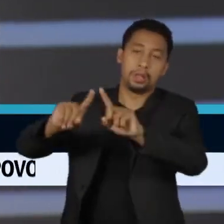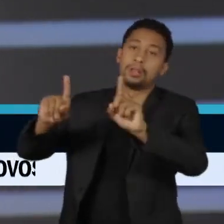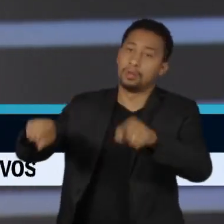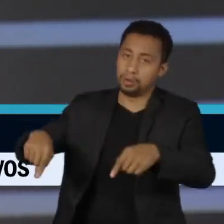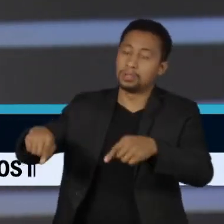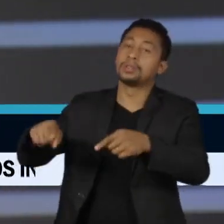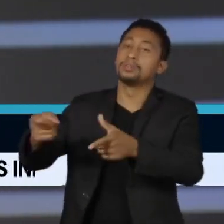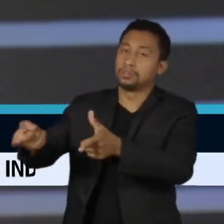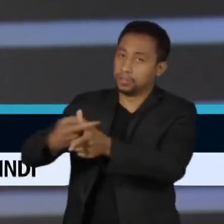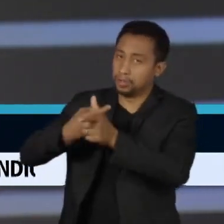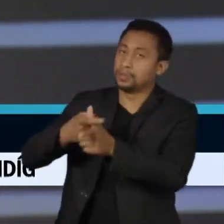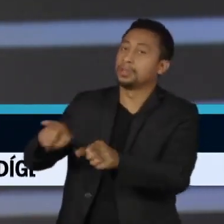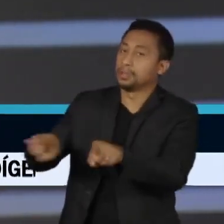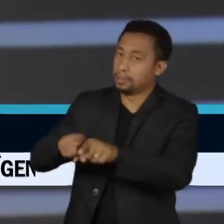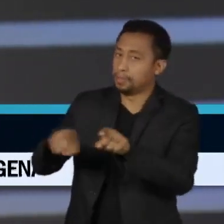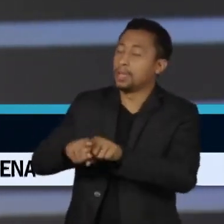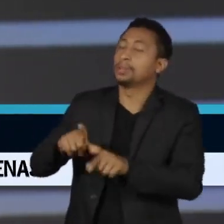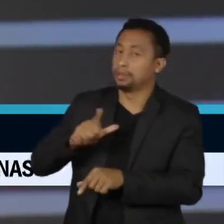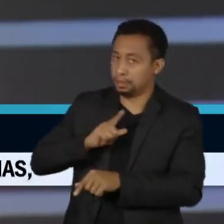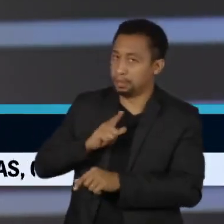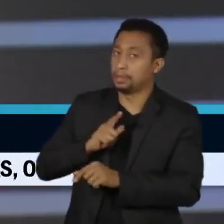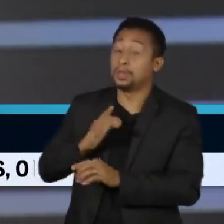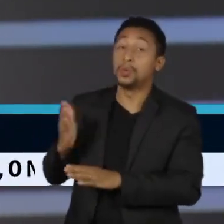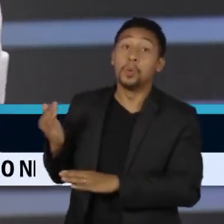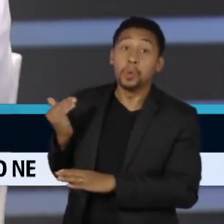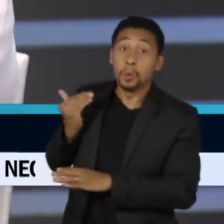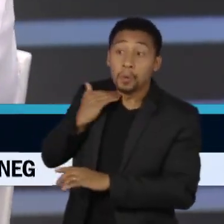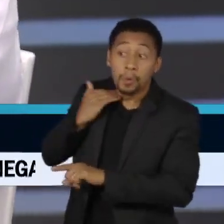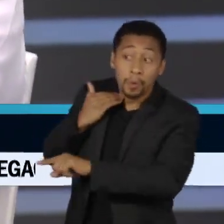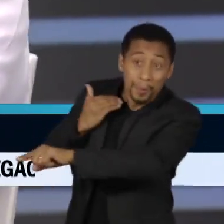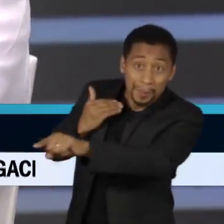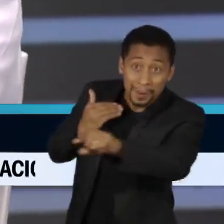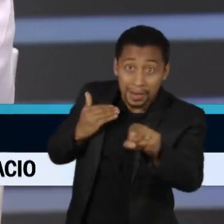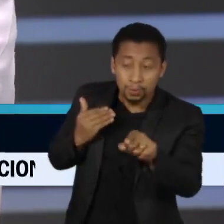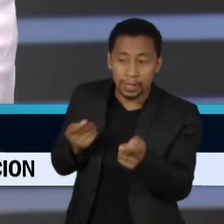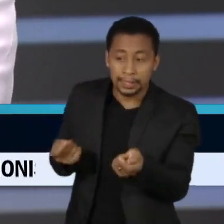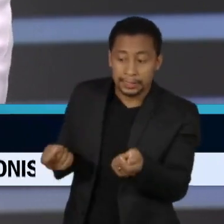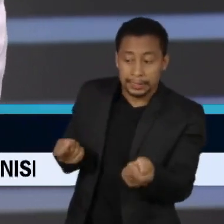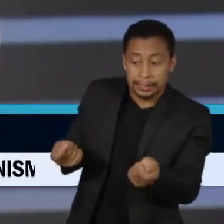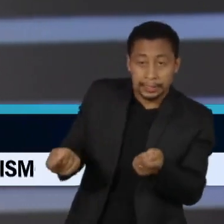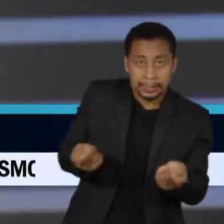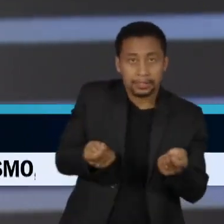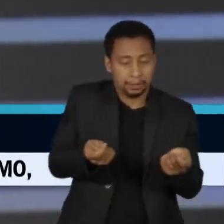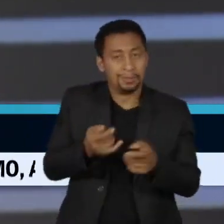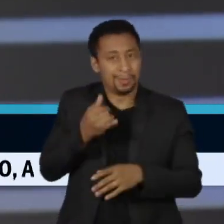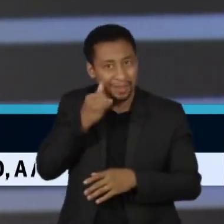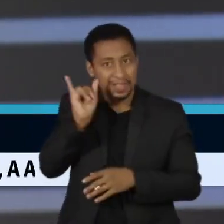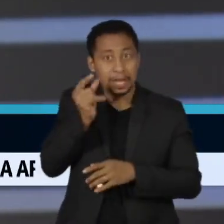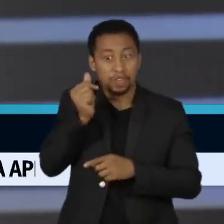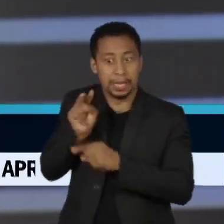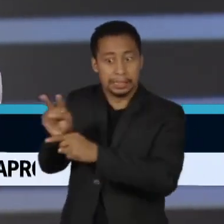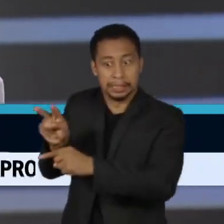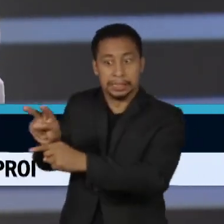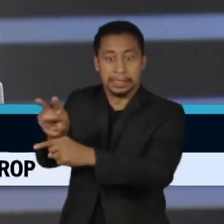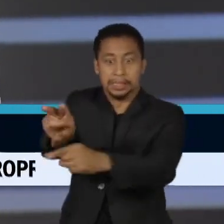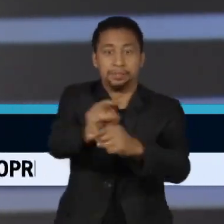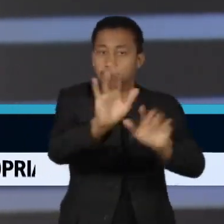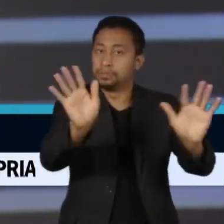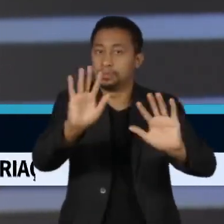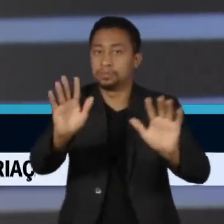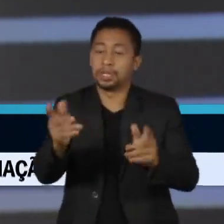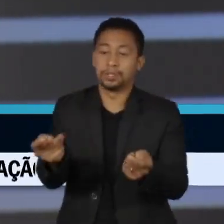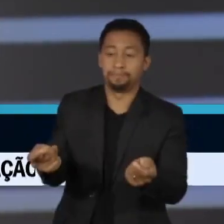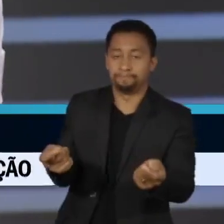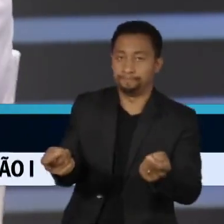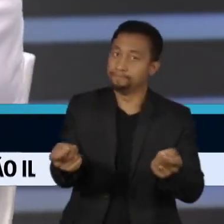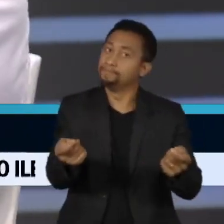fazendo provisão nos seus balanços em volumes muito expressivos. A grande exposição às Americanas